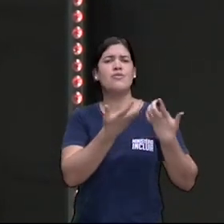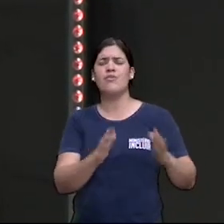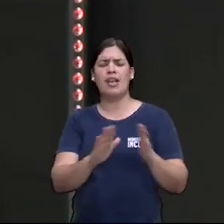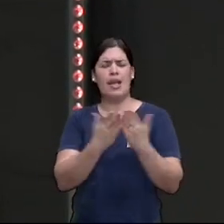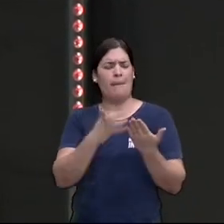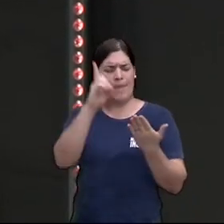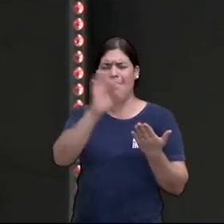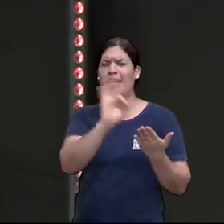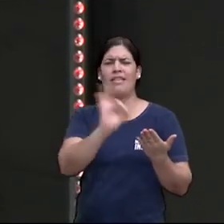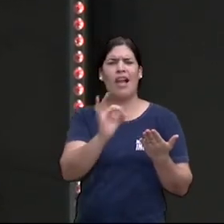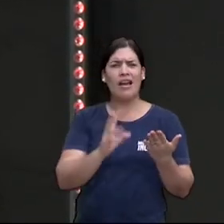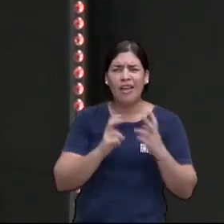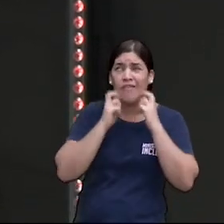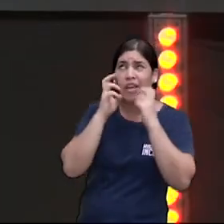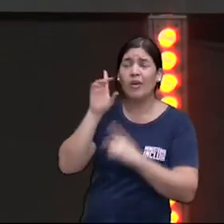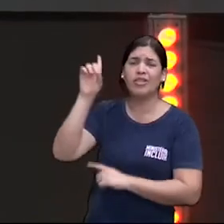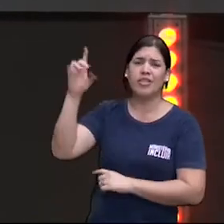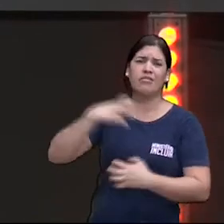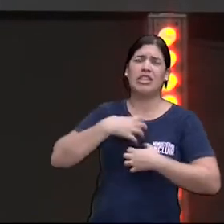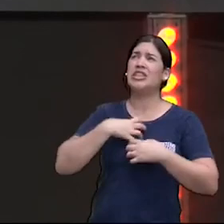orar naquele dia de vergonha de Deus,